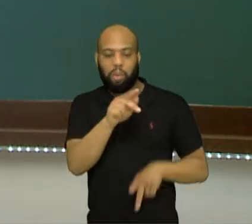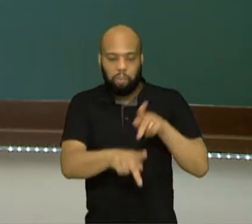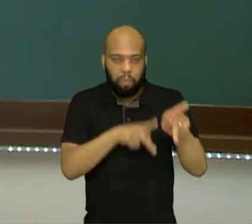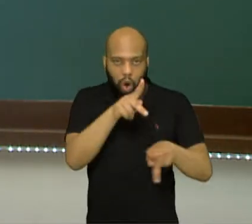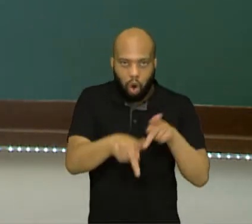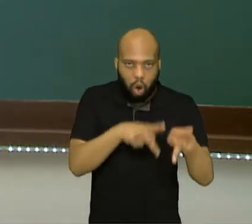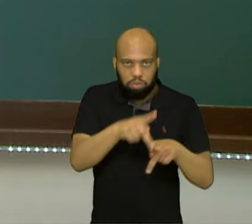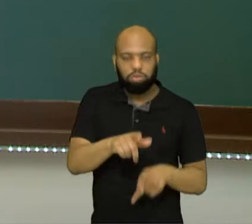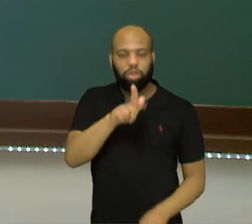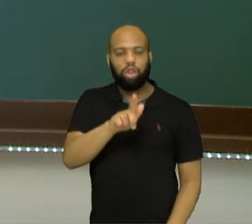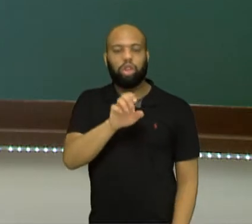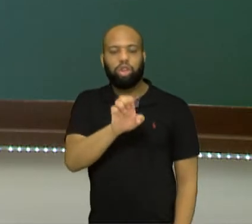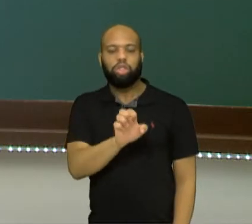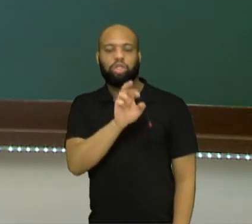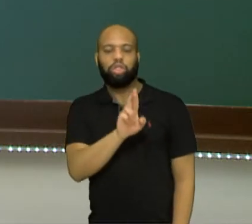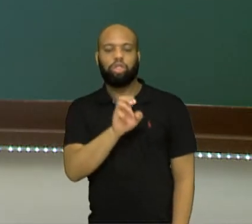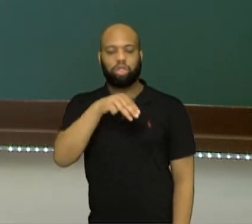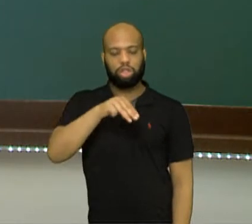beleza, galera?